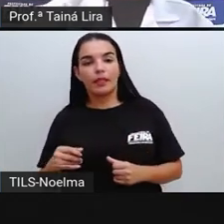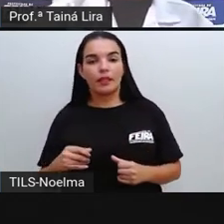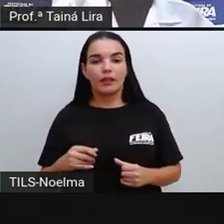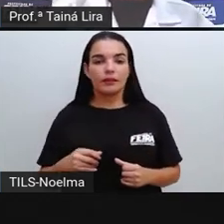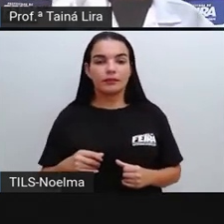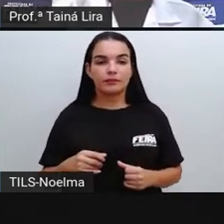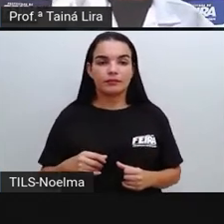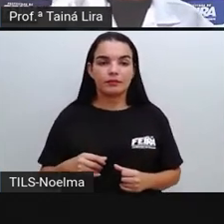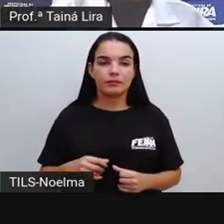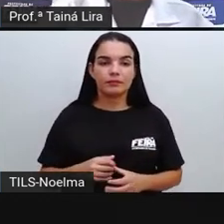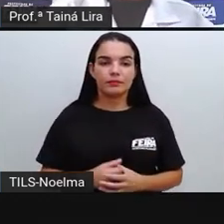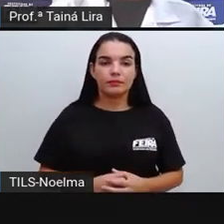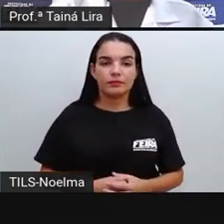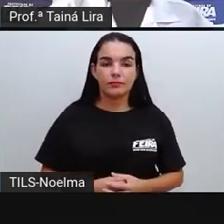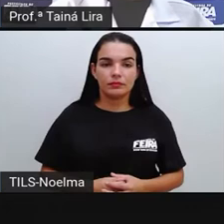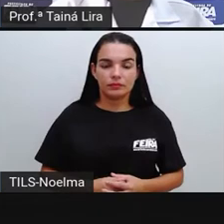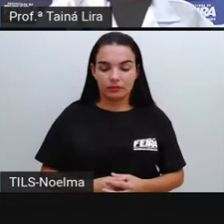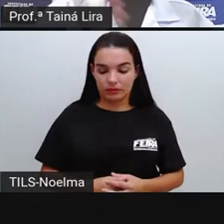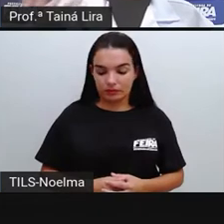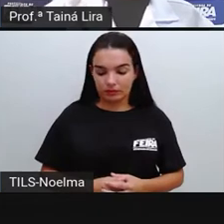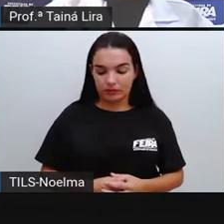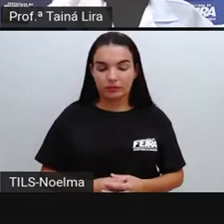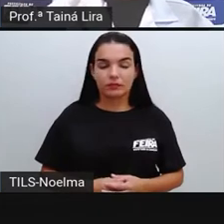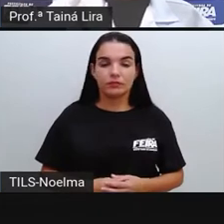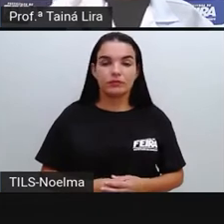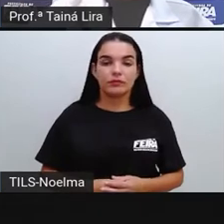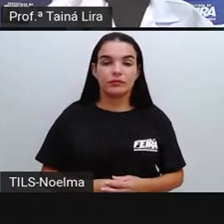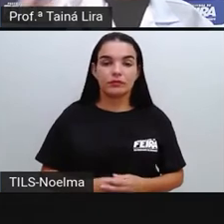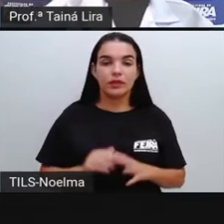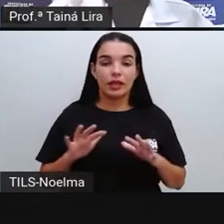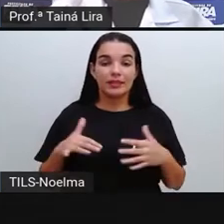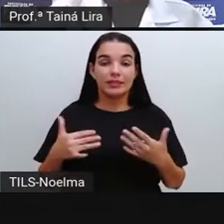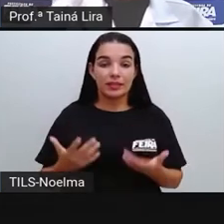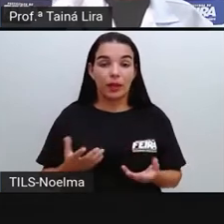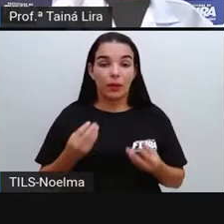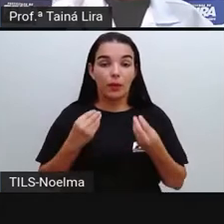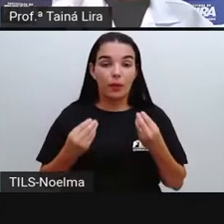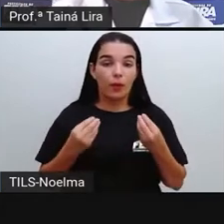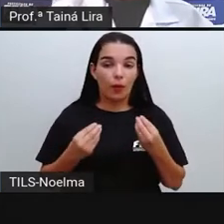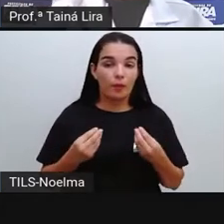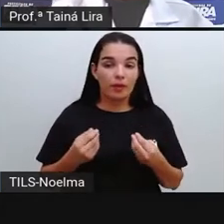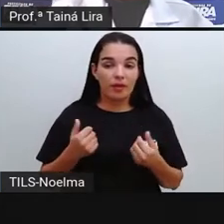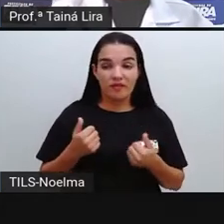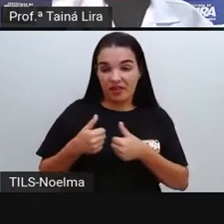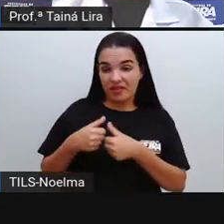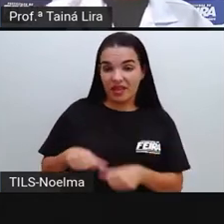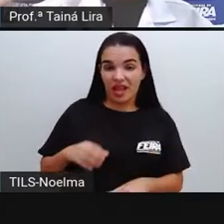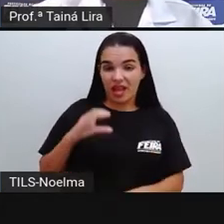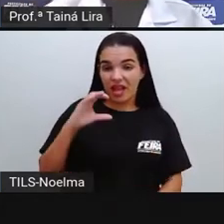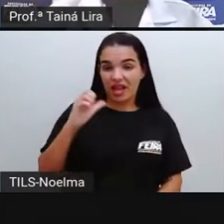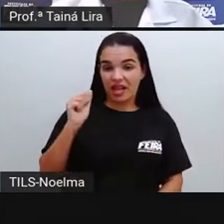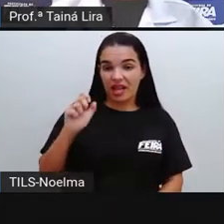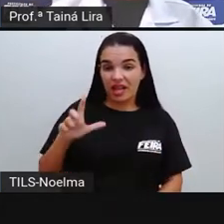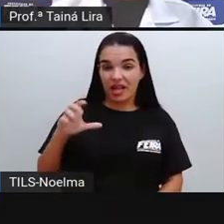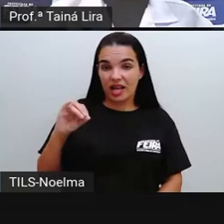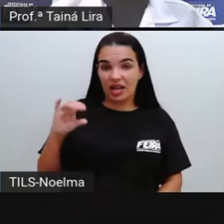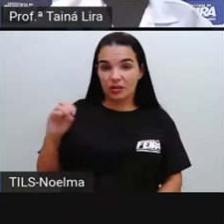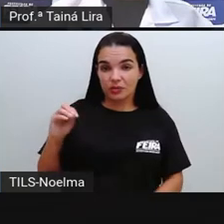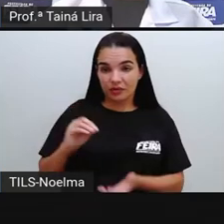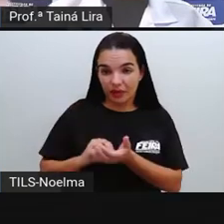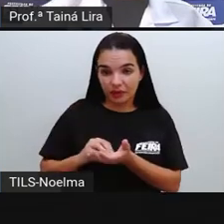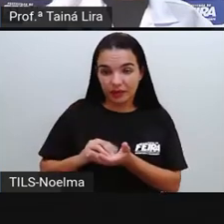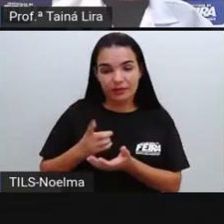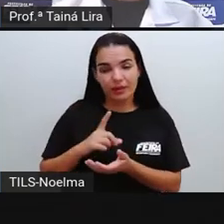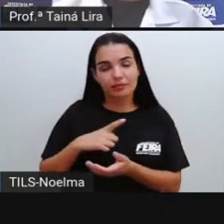de jeito nenhum. E aí, Pró vai ficar sem consumir o cálcio? Não, existem outros alimentos, por